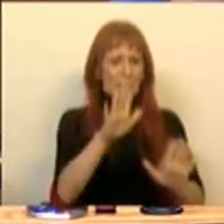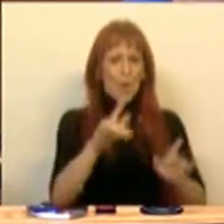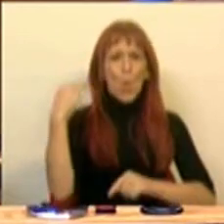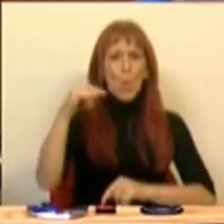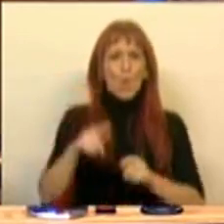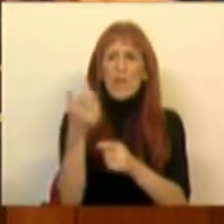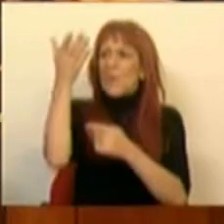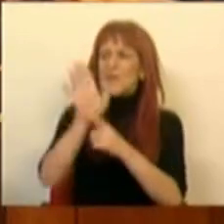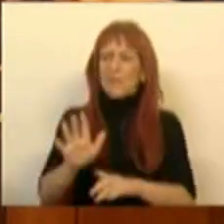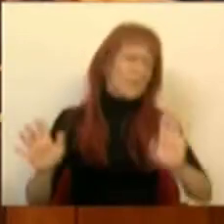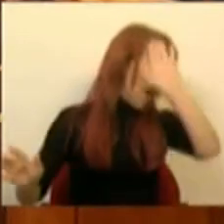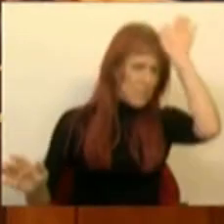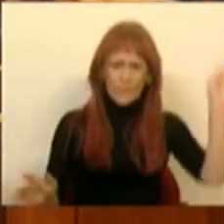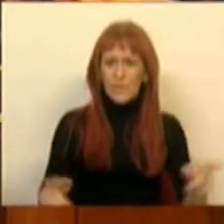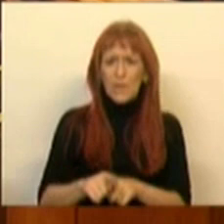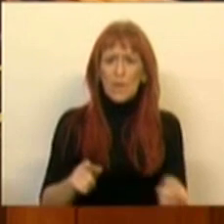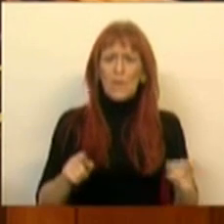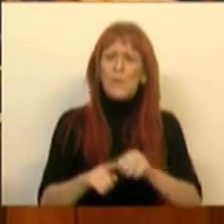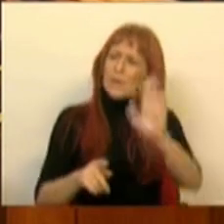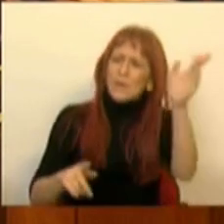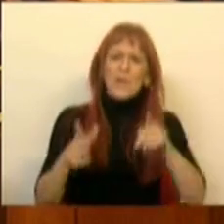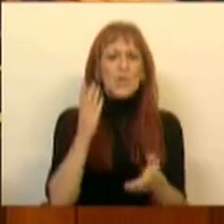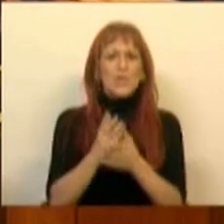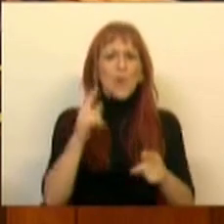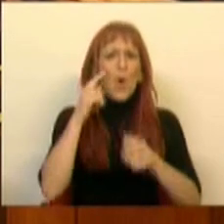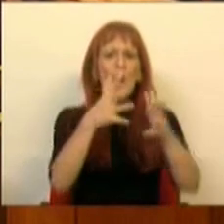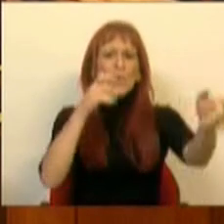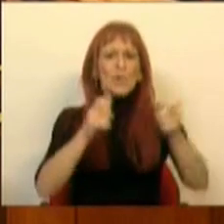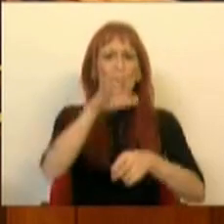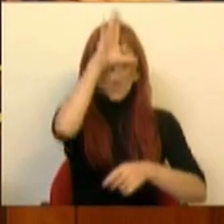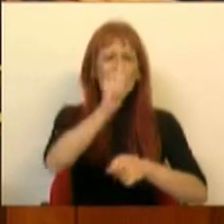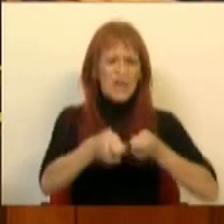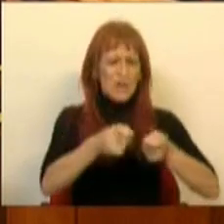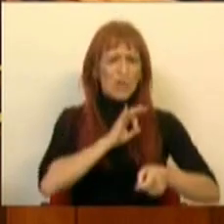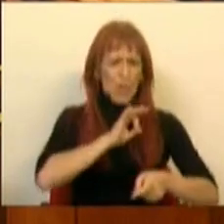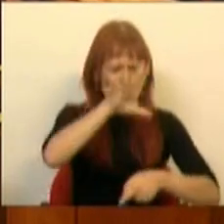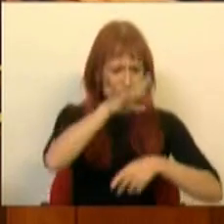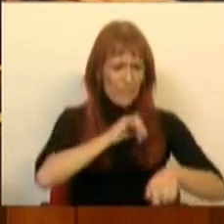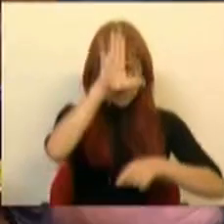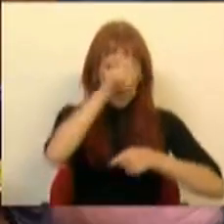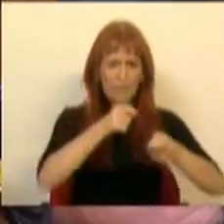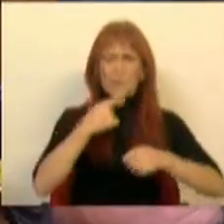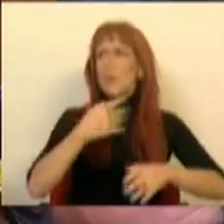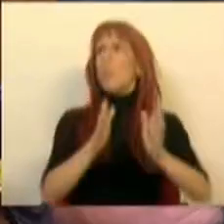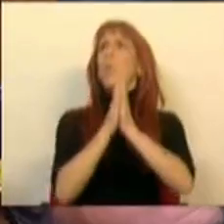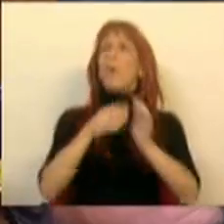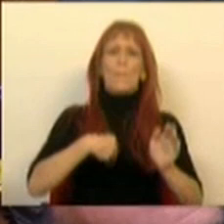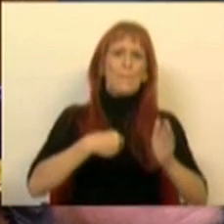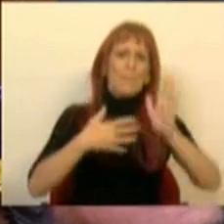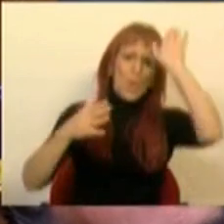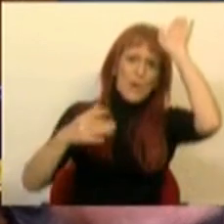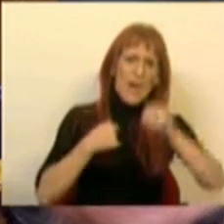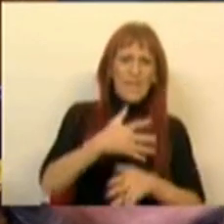O único exemplo, não, coitados, só me vejo a Irlanda se governasse como os senhores queriam governar, meu Deus, pobre da Irlanda.